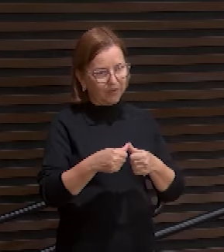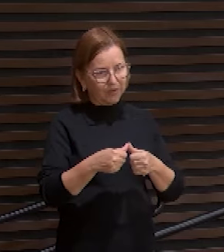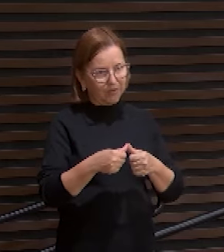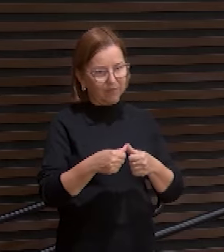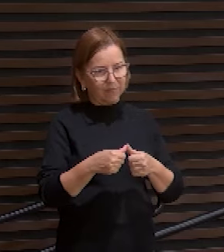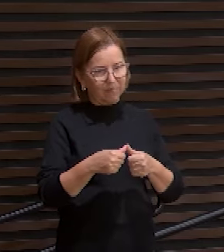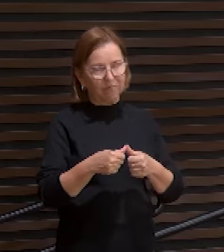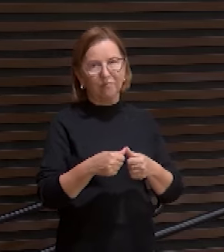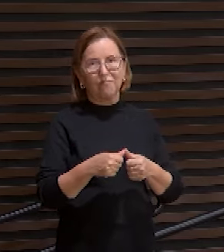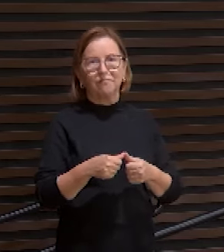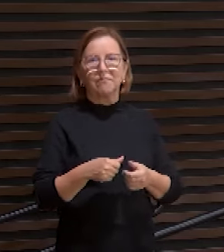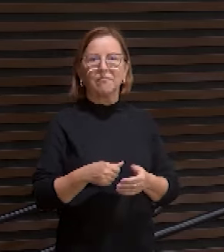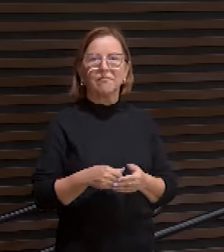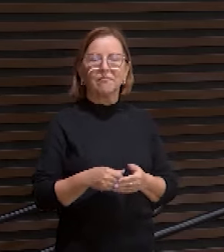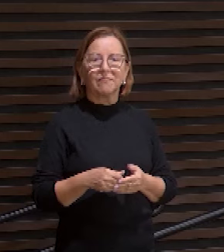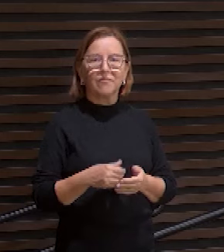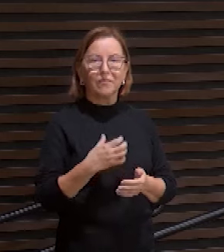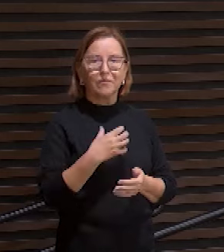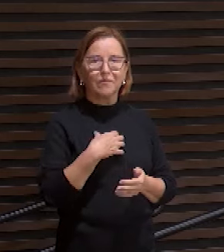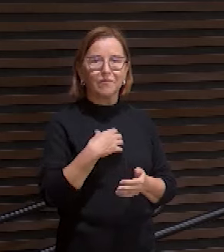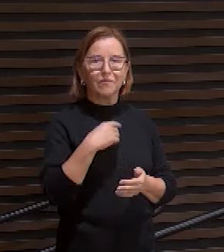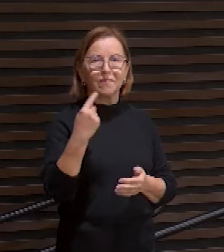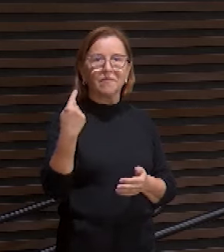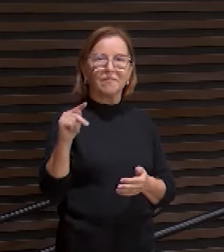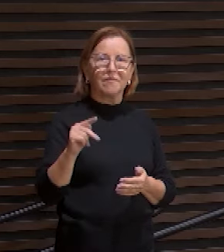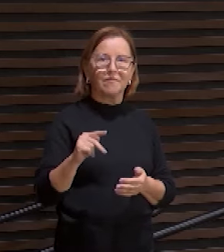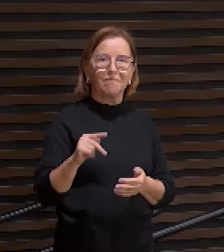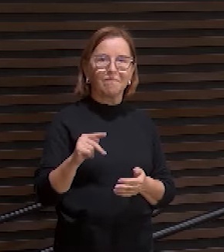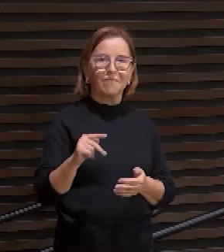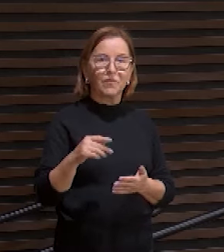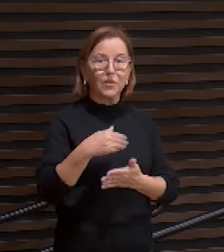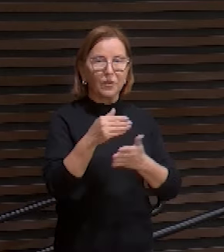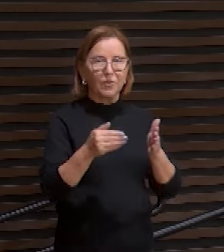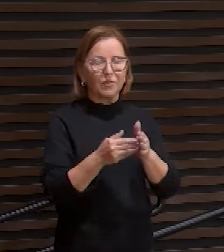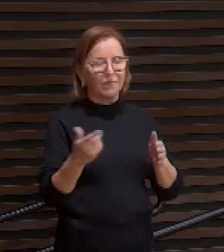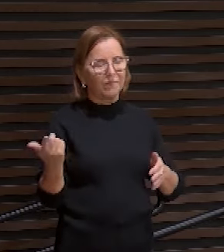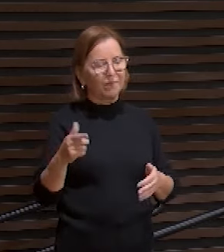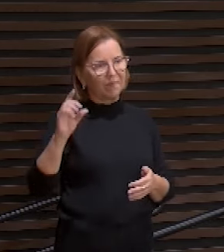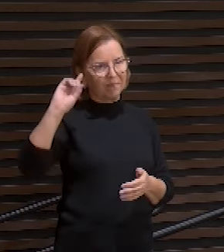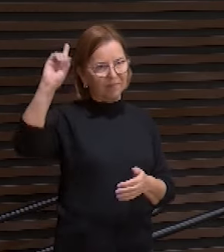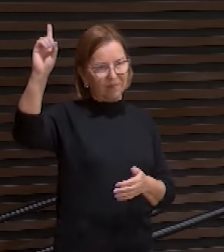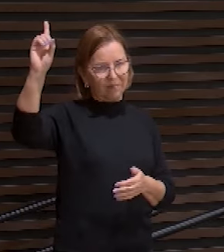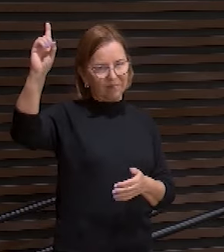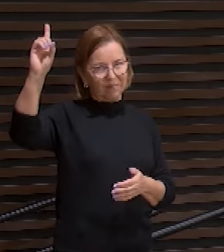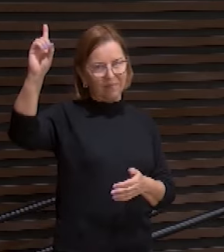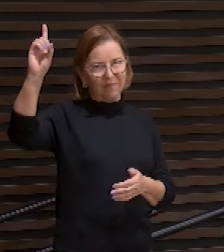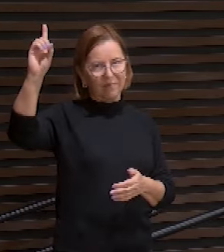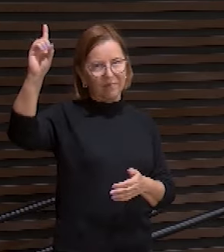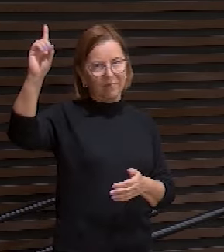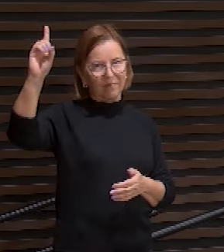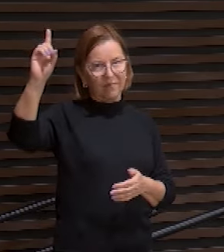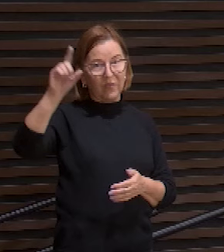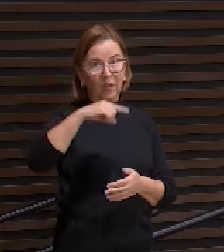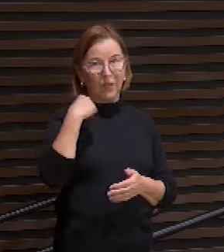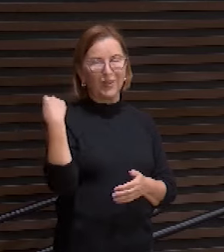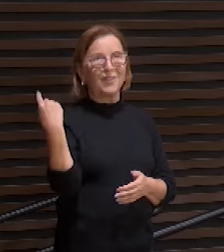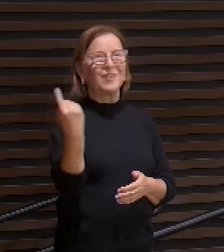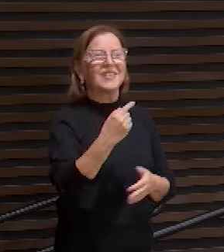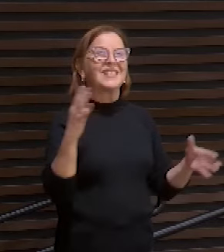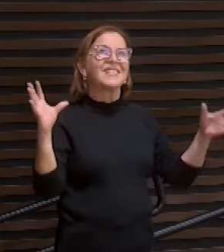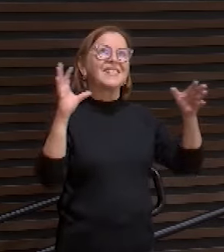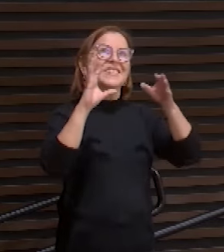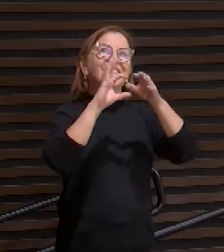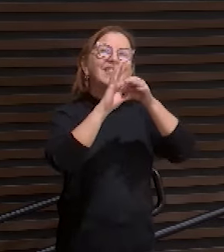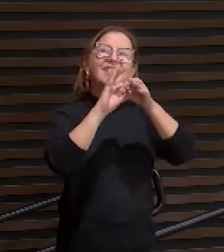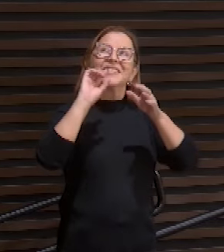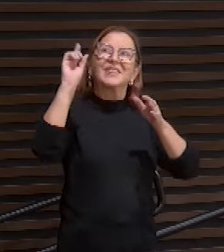olha o que ele diz ora tudo provém de Deus que nos reconciliou